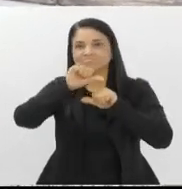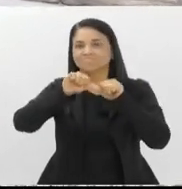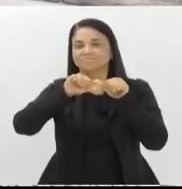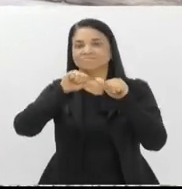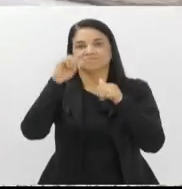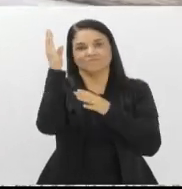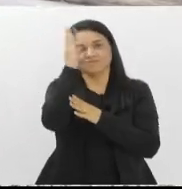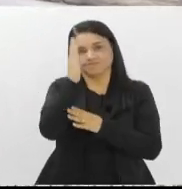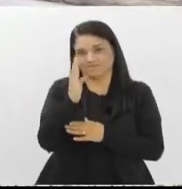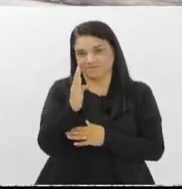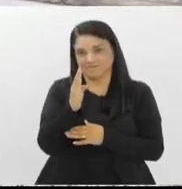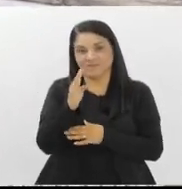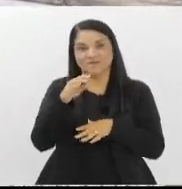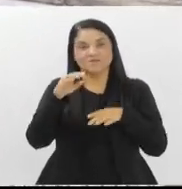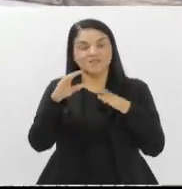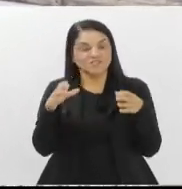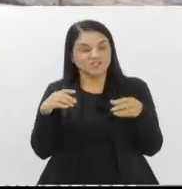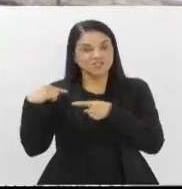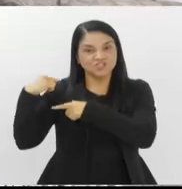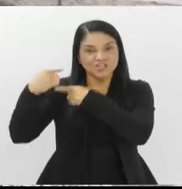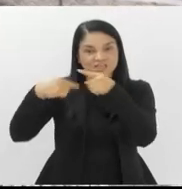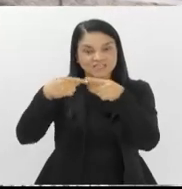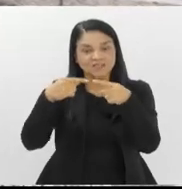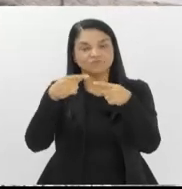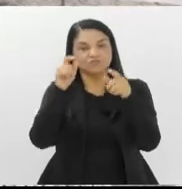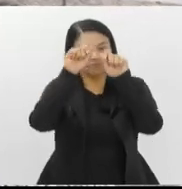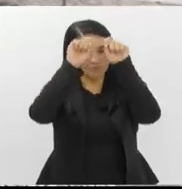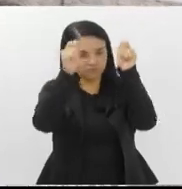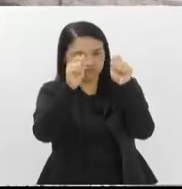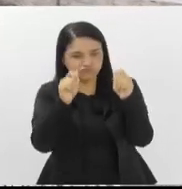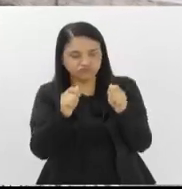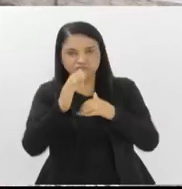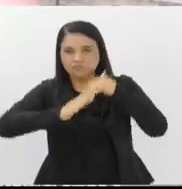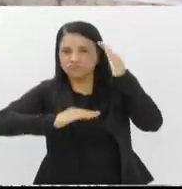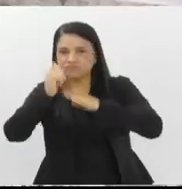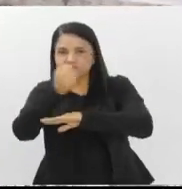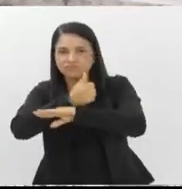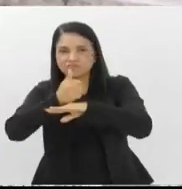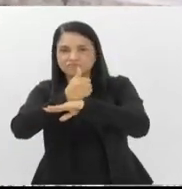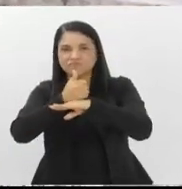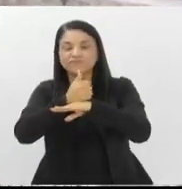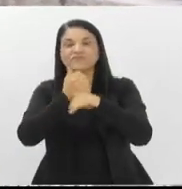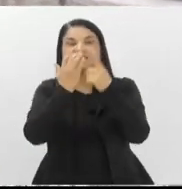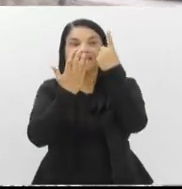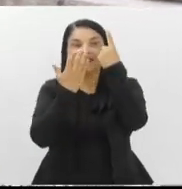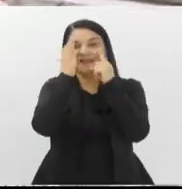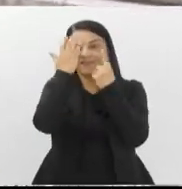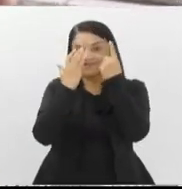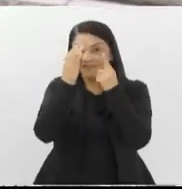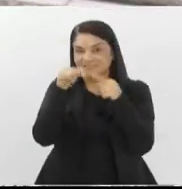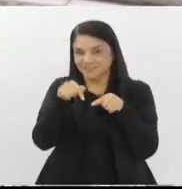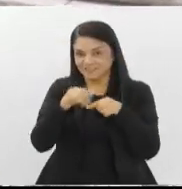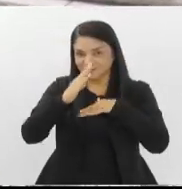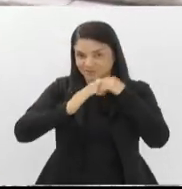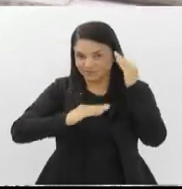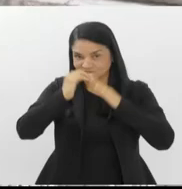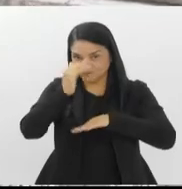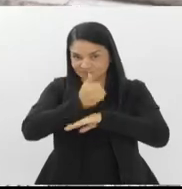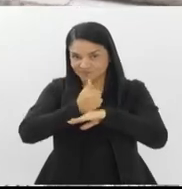E é uma geração de escultores que vai estar para além das escolas de belas artes. Eram escultores carnavalescos. Ao mesmo tempo que